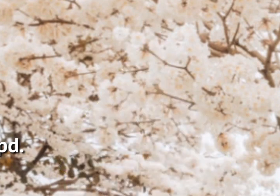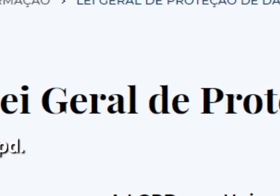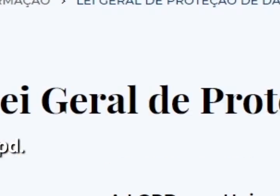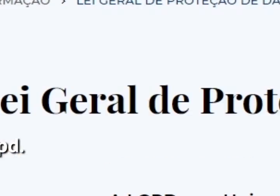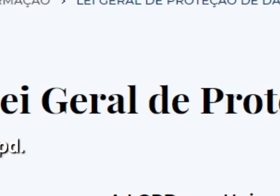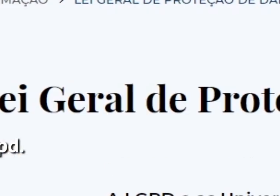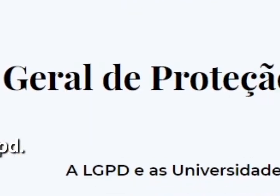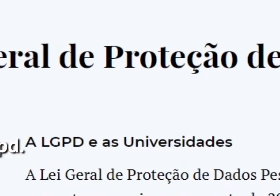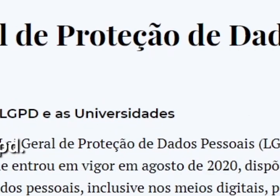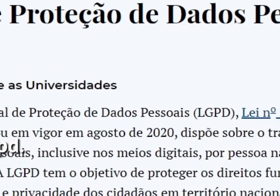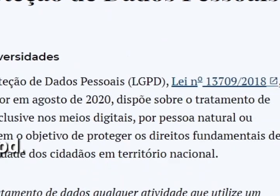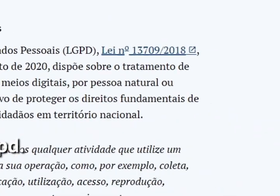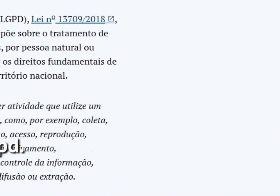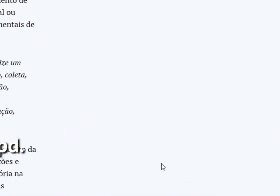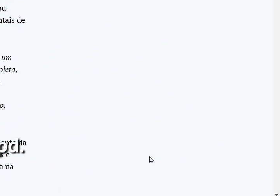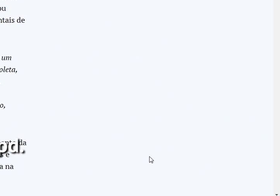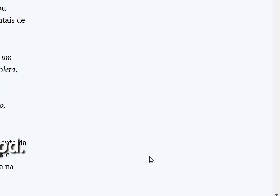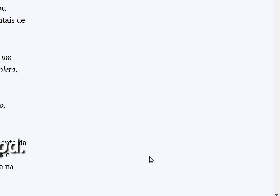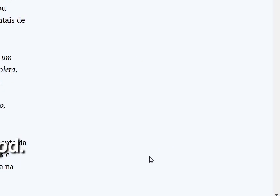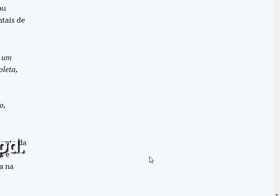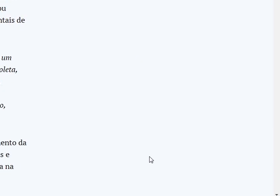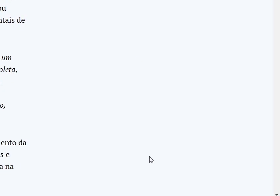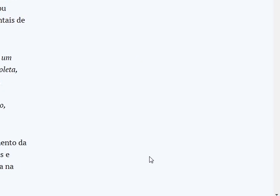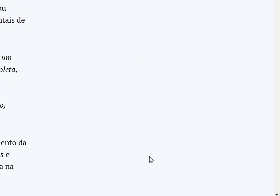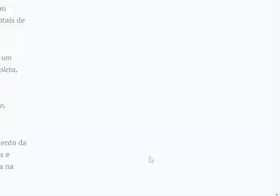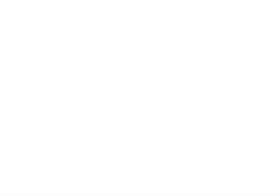informação barra LGPD.